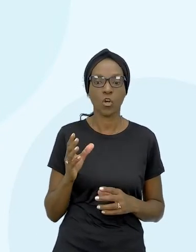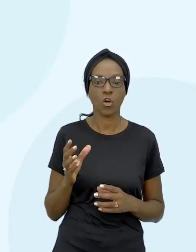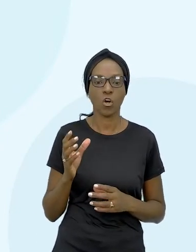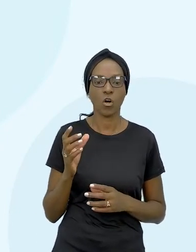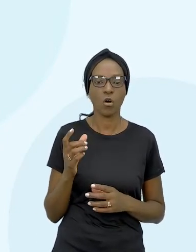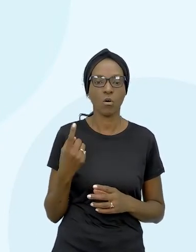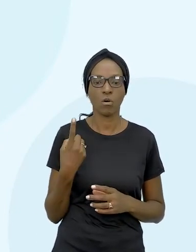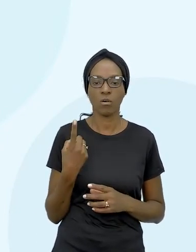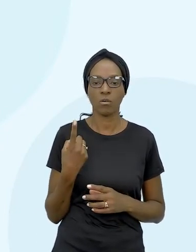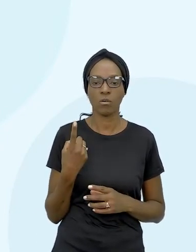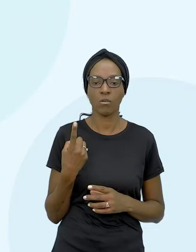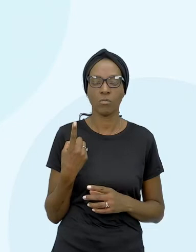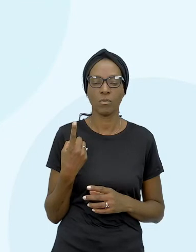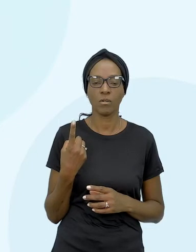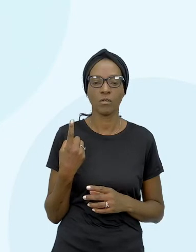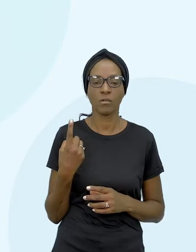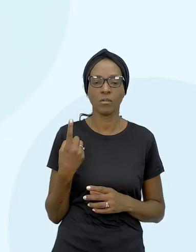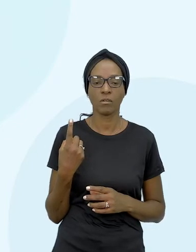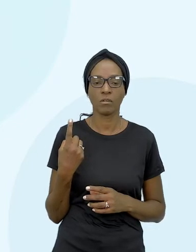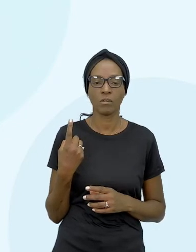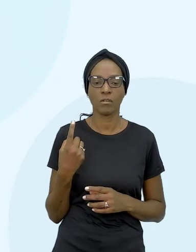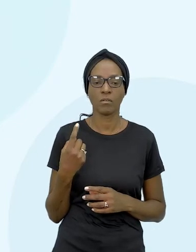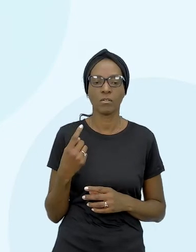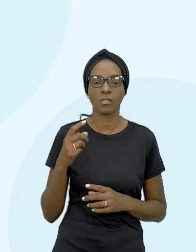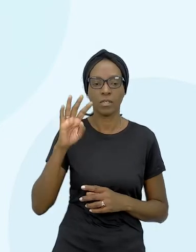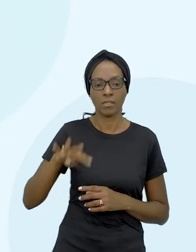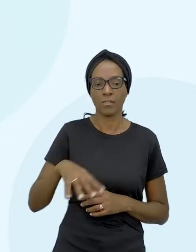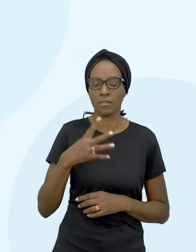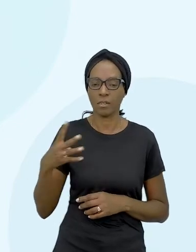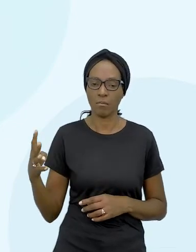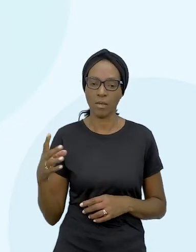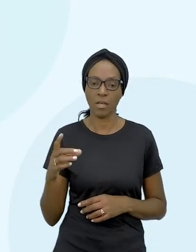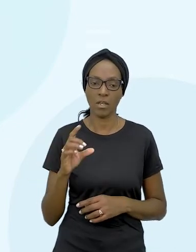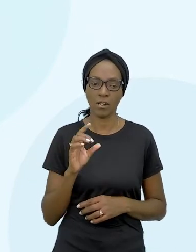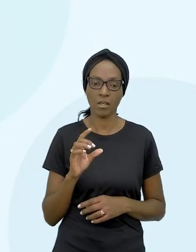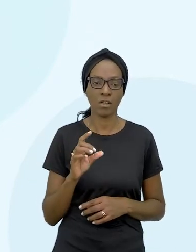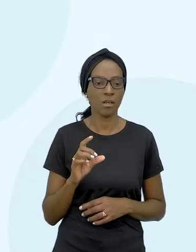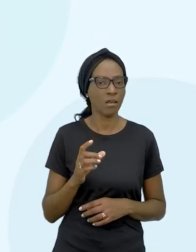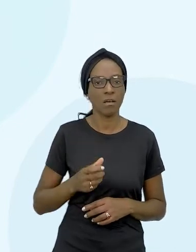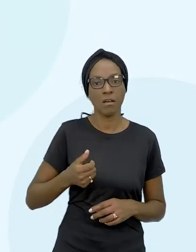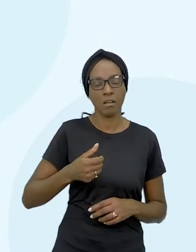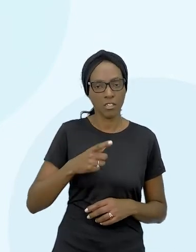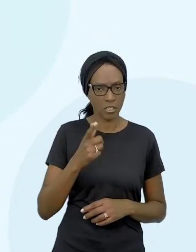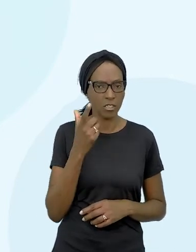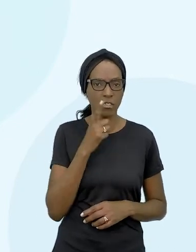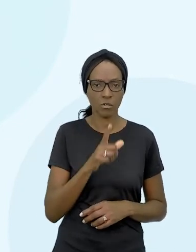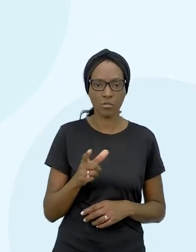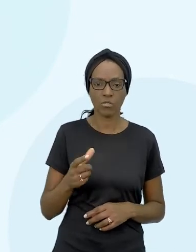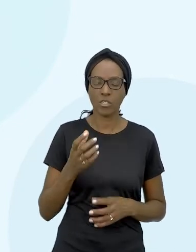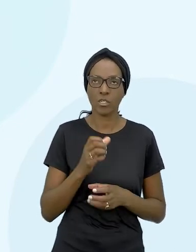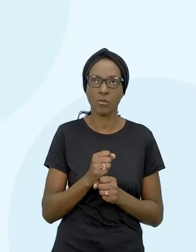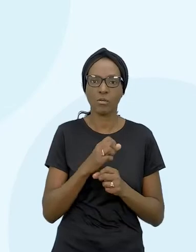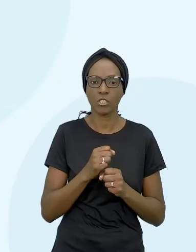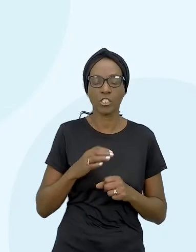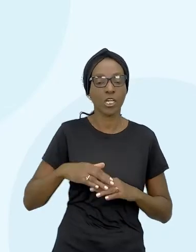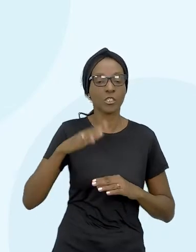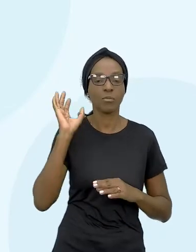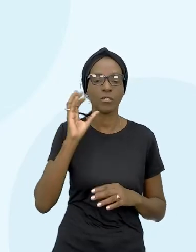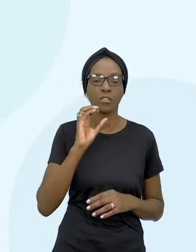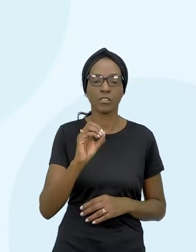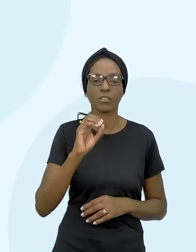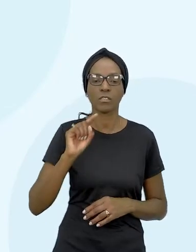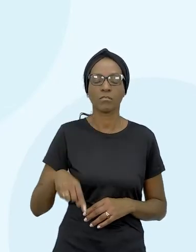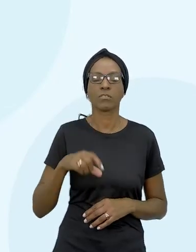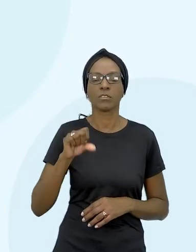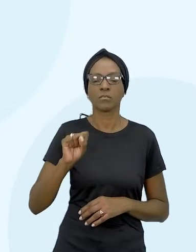se só tivesse essa tabela a gente já ia para o rendimento maior 0,876